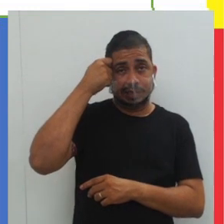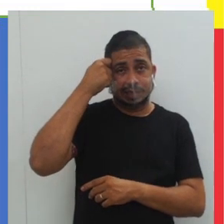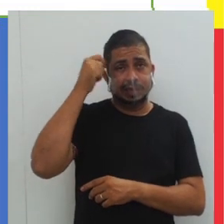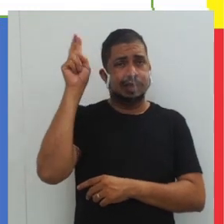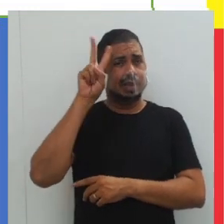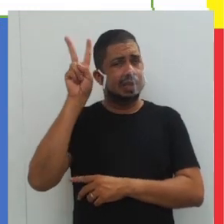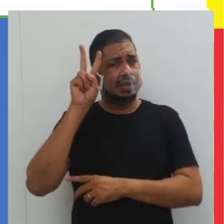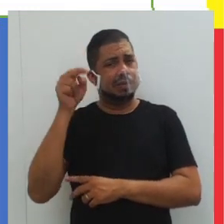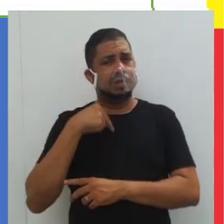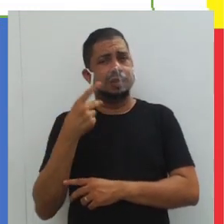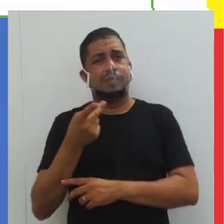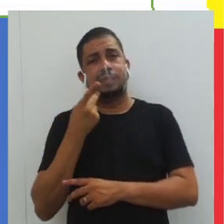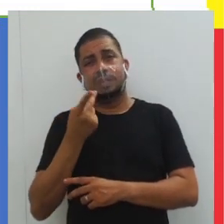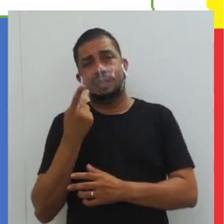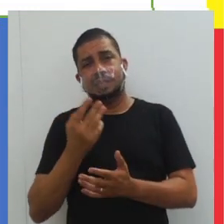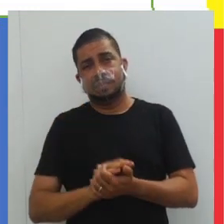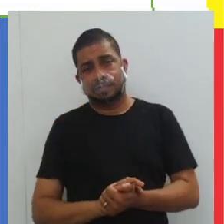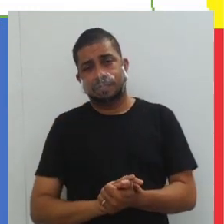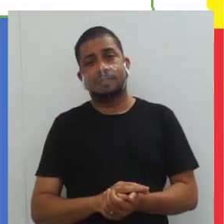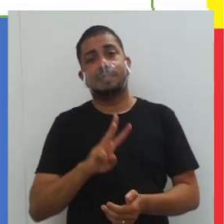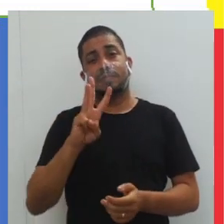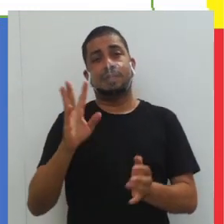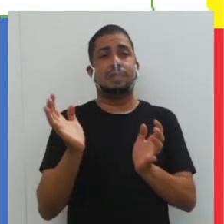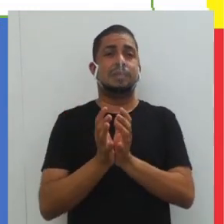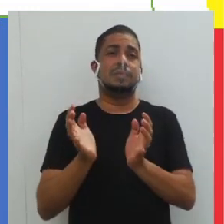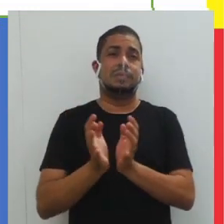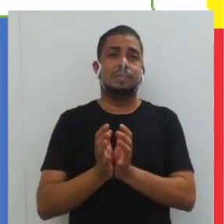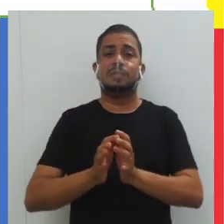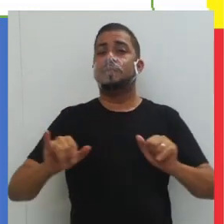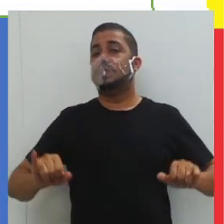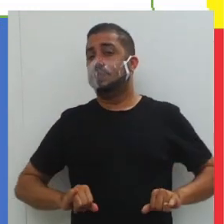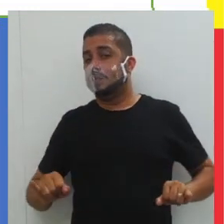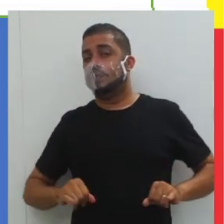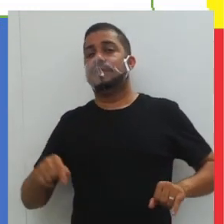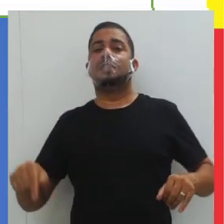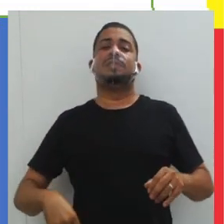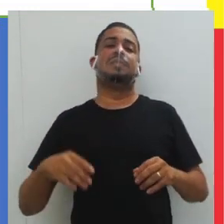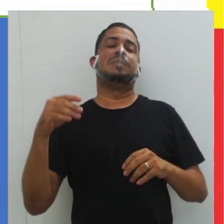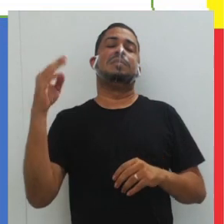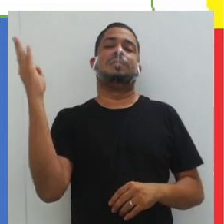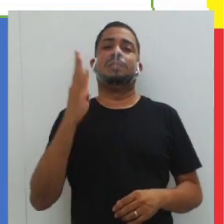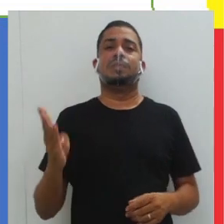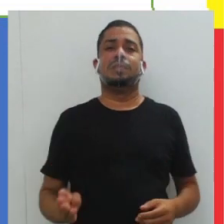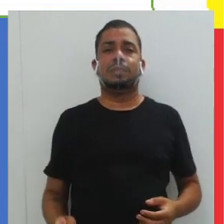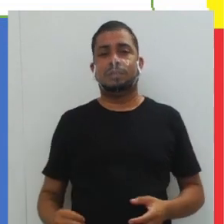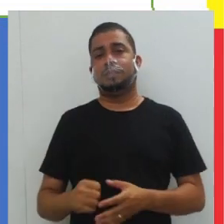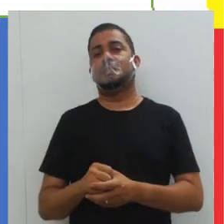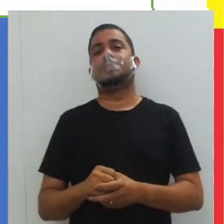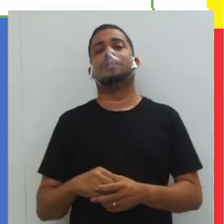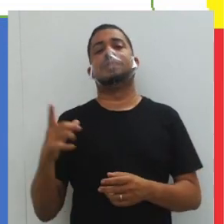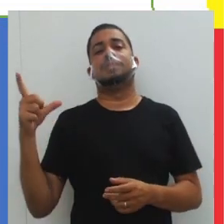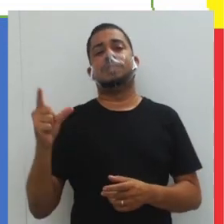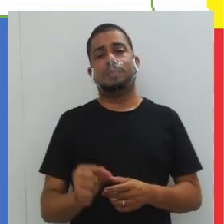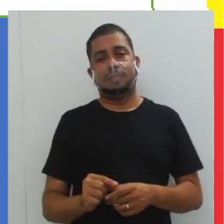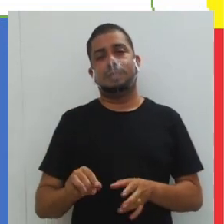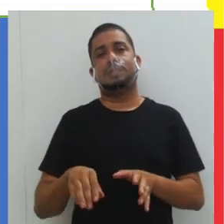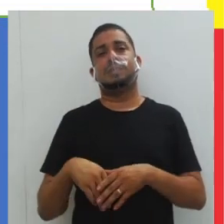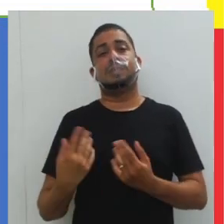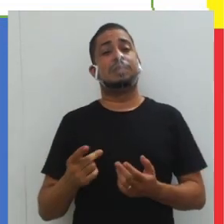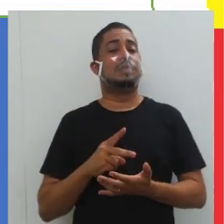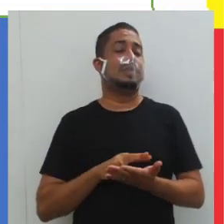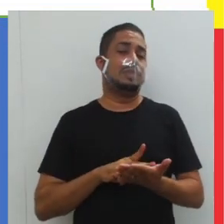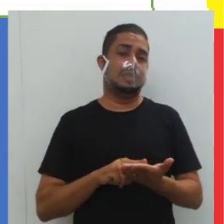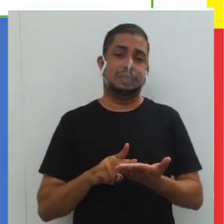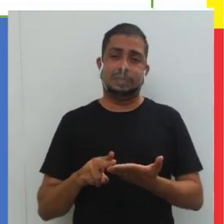justamente, lembra quando eu falei a vocês, os três grupos que sofrem aqui no Brasil a questão minoritária?